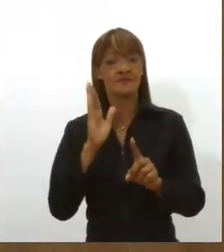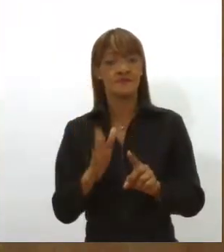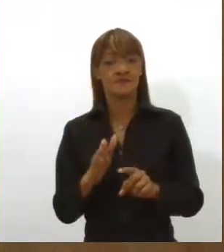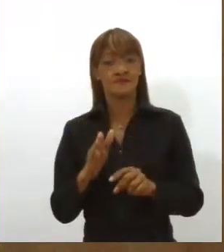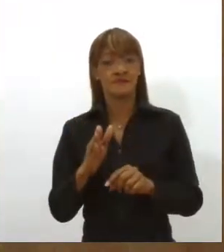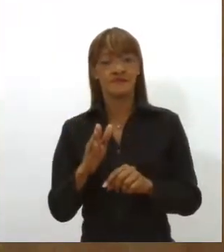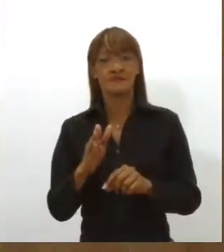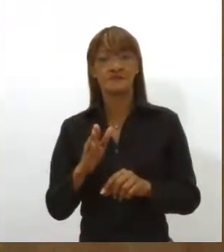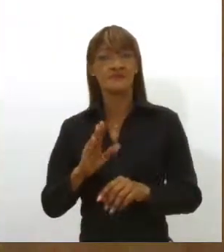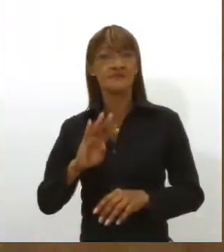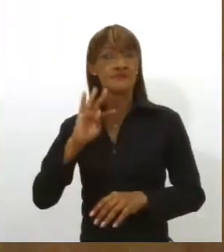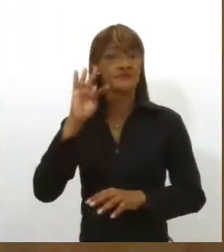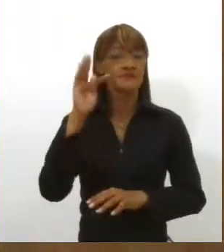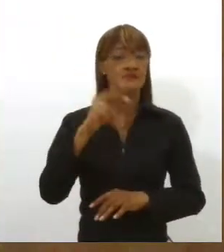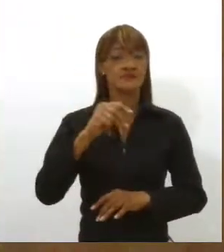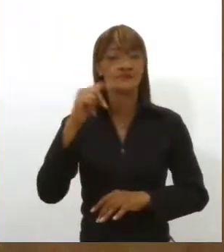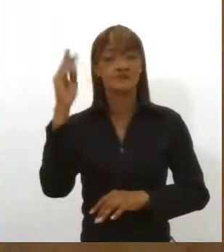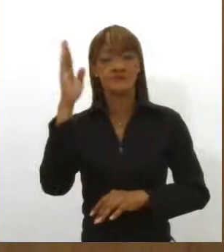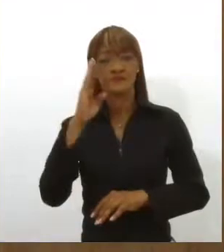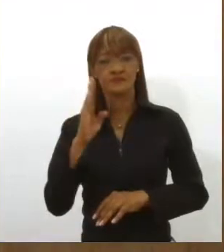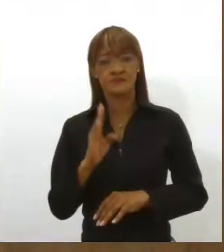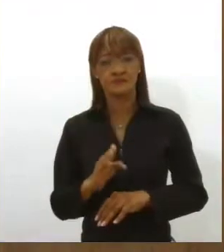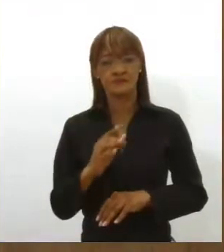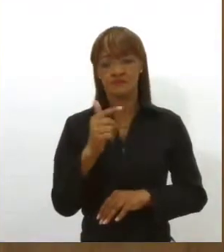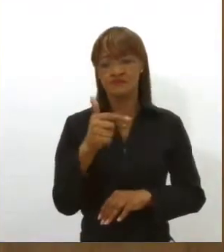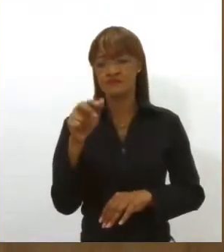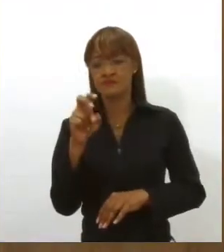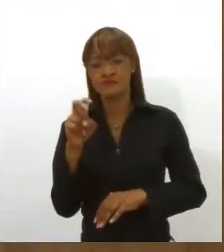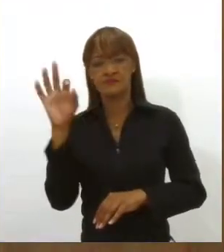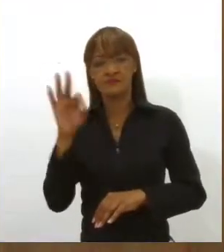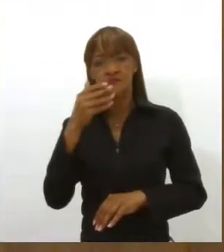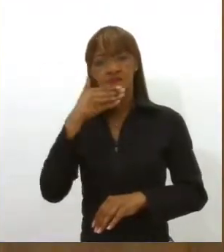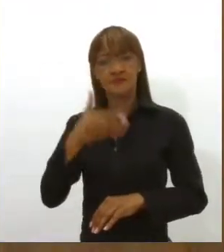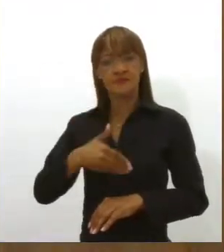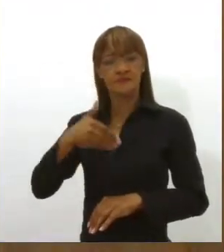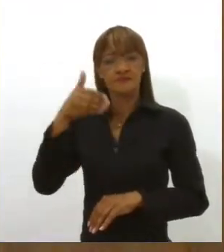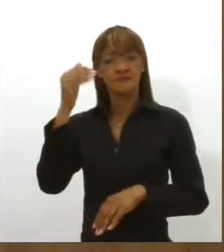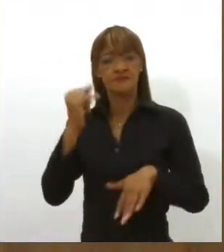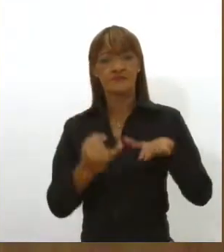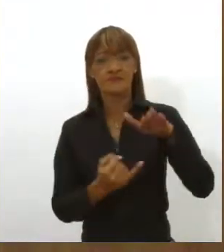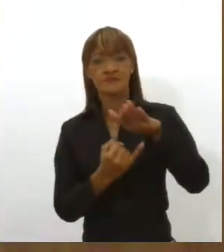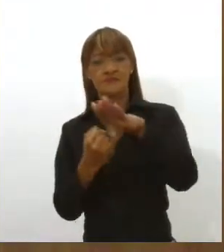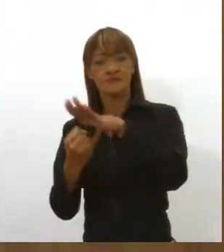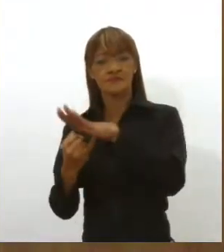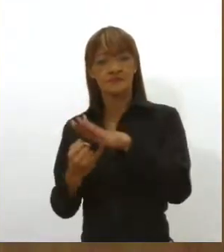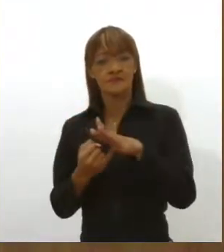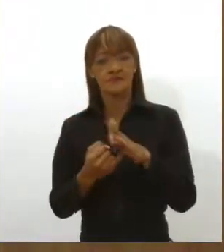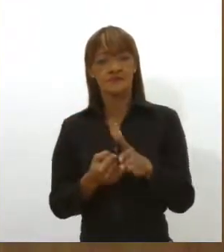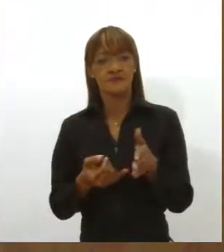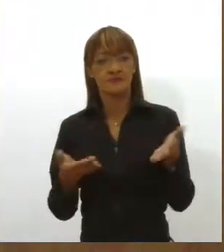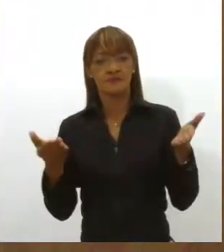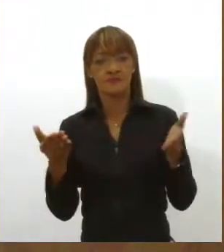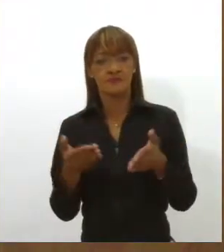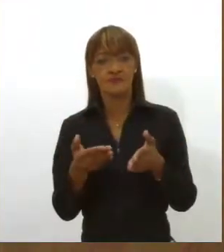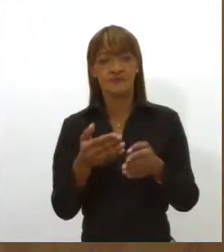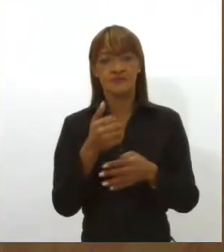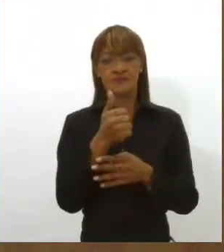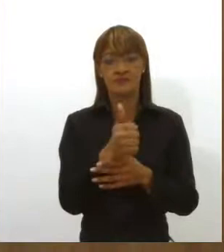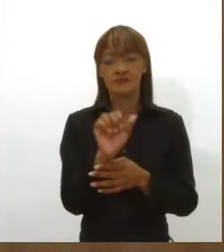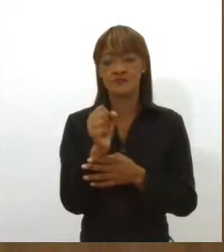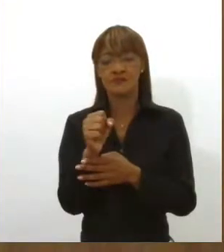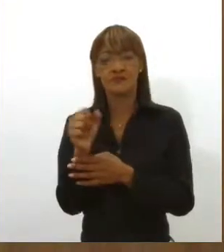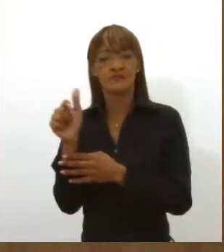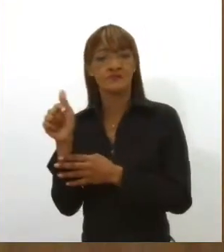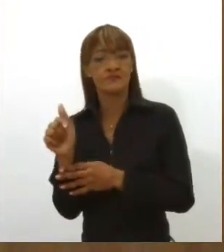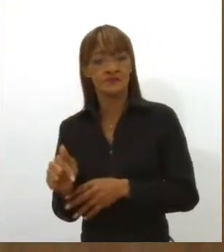estando entre as 25% melhores instituições e ocupando a posição número 187 entre as